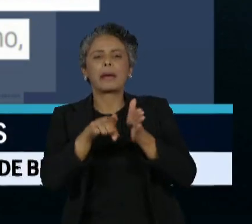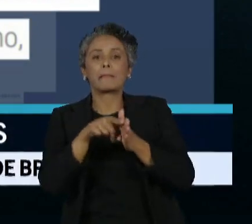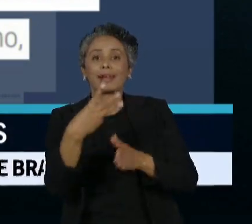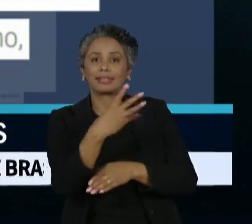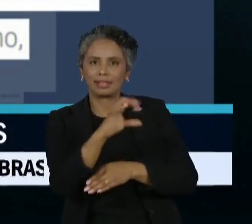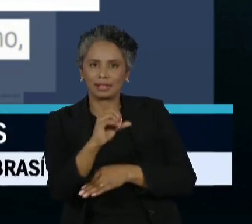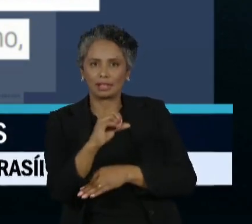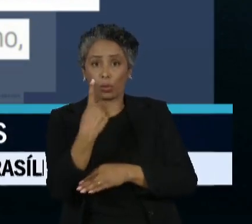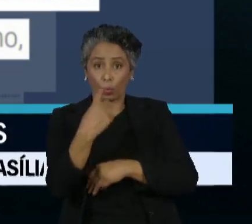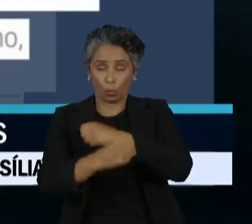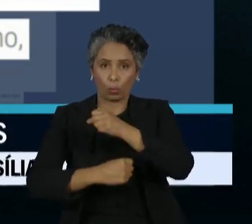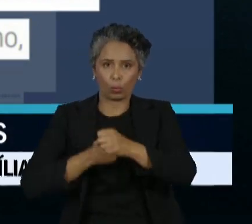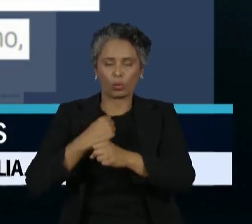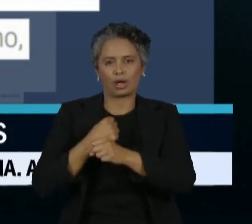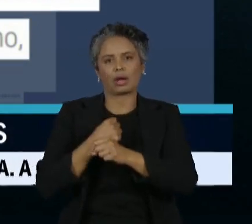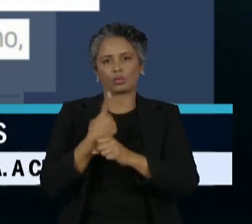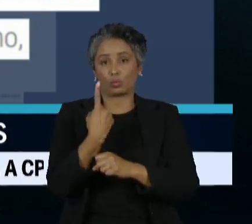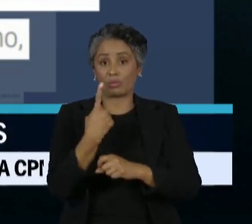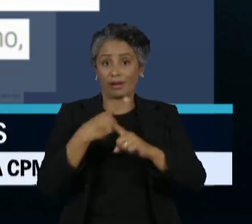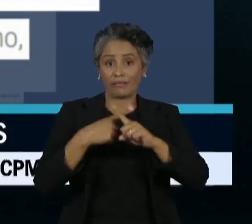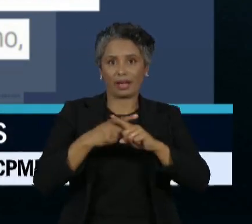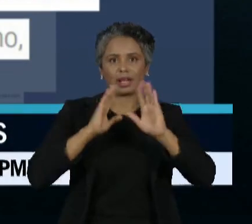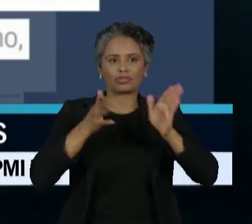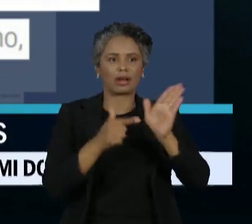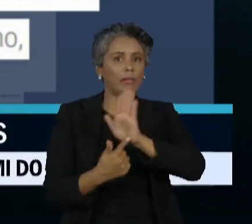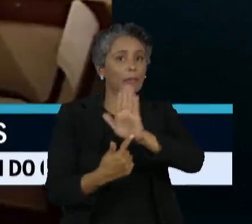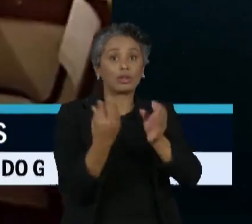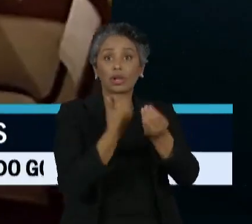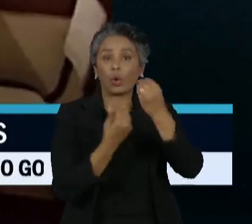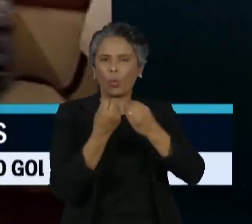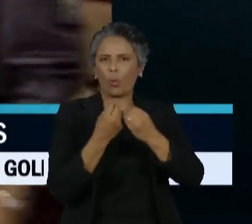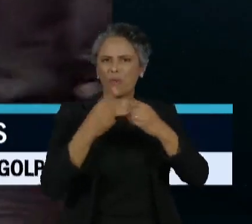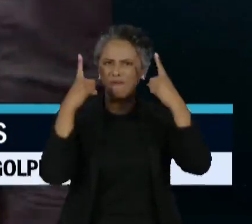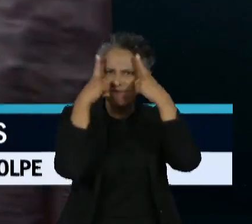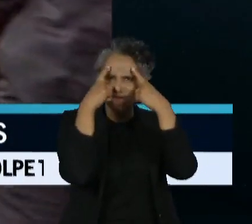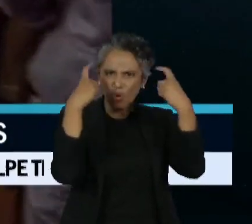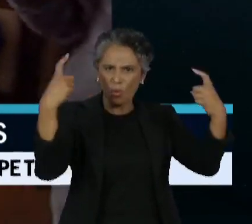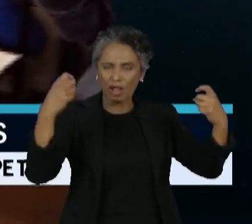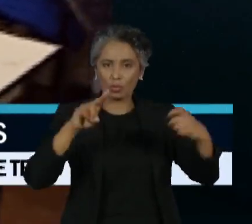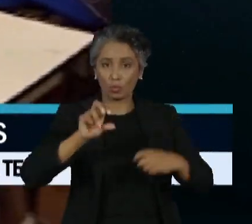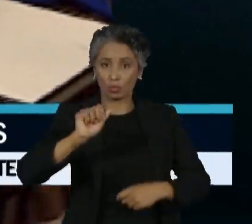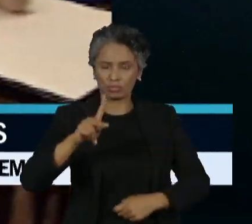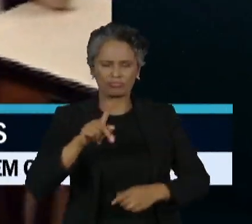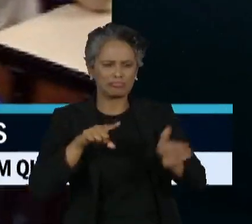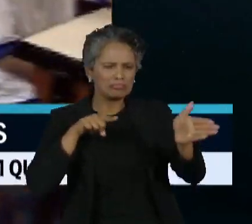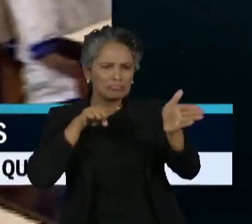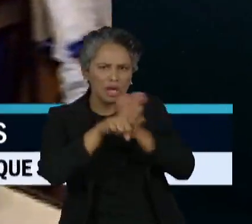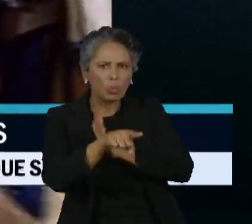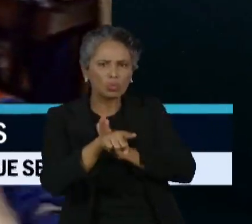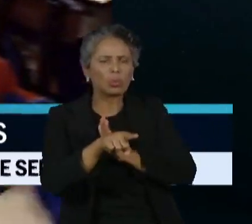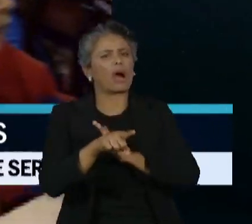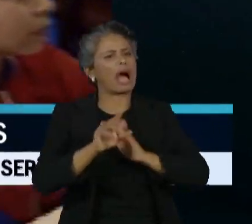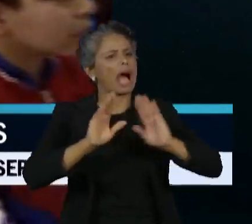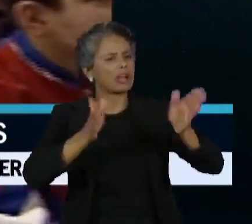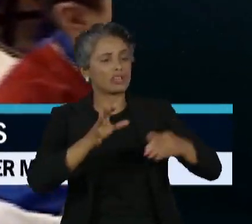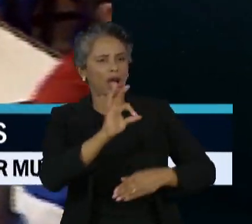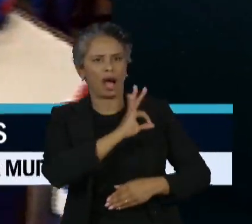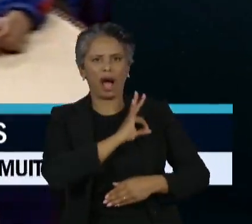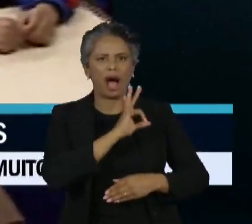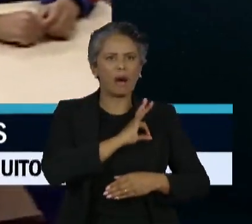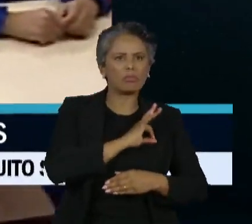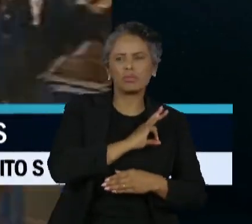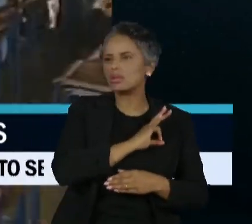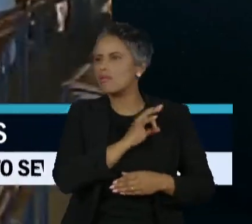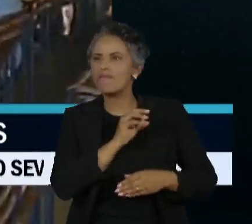por ano, produzido pelo Núcleo de Estudos da Violência da USP. O relatório perguntou desde a relação com as polícias por meio da